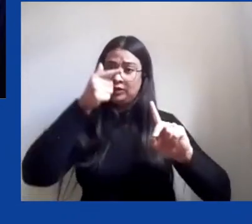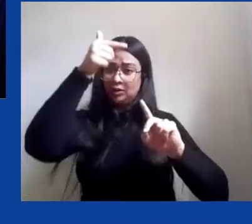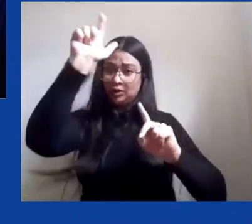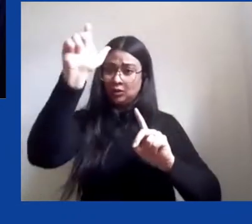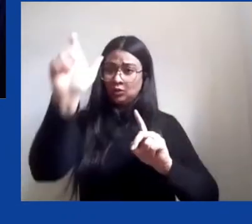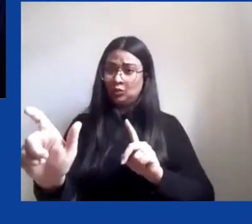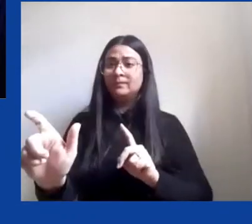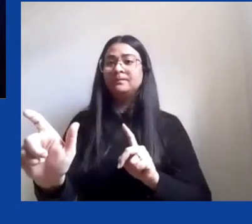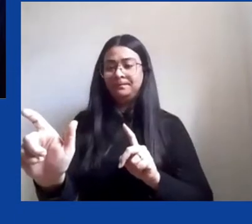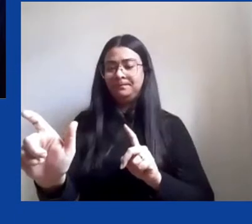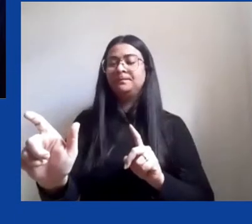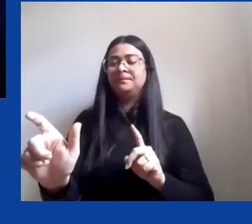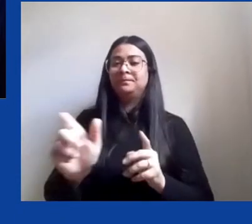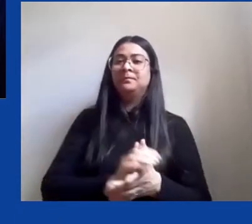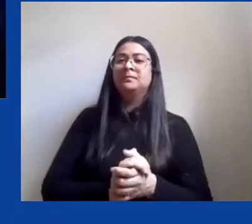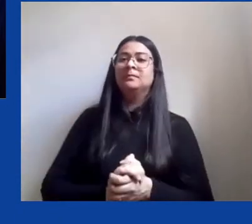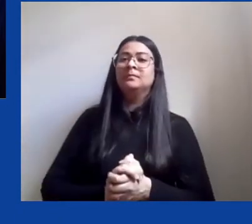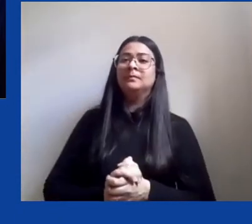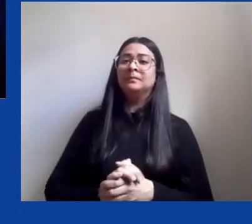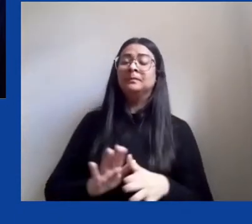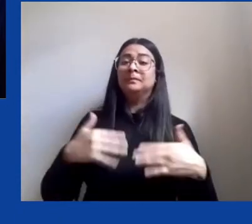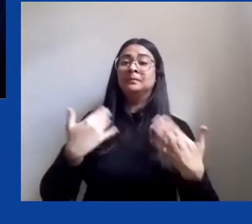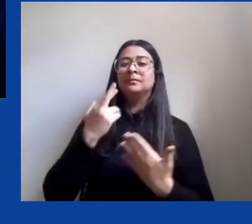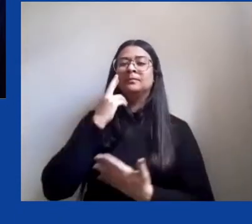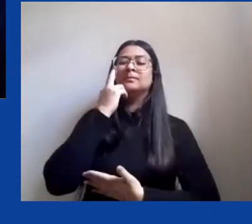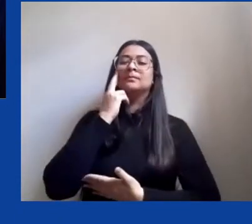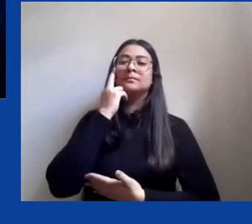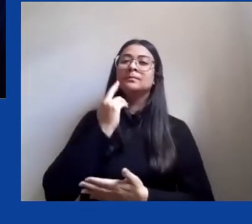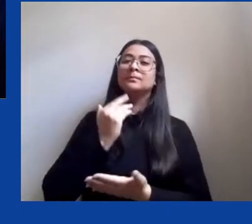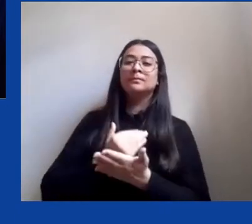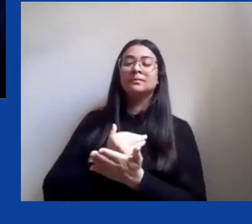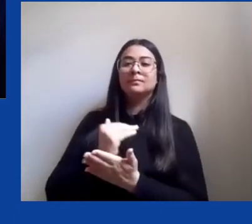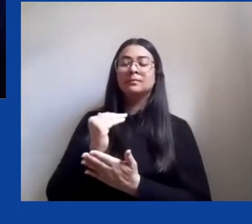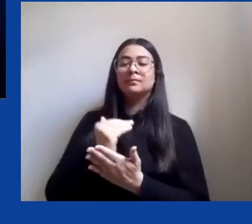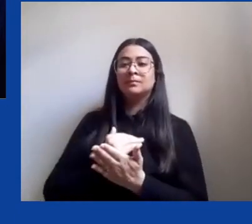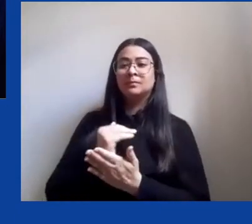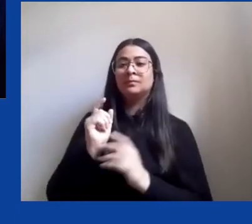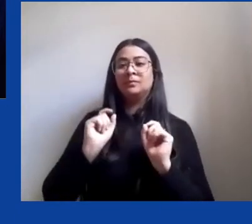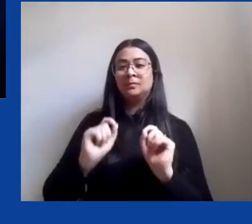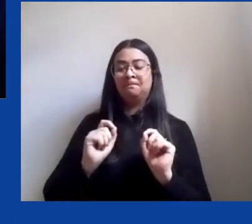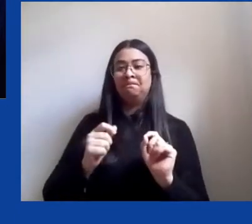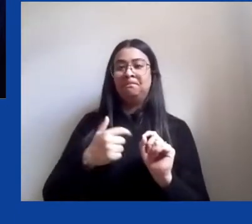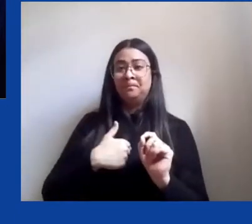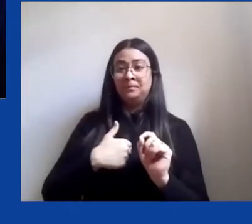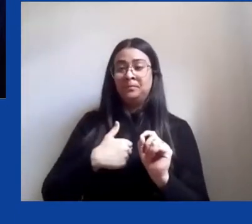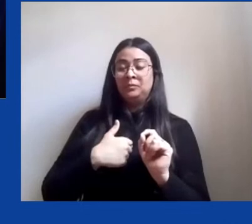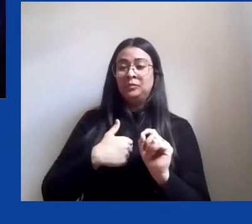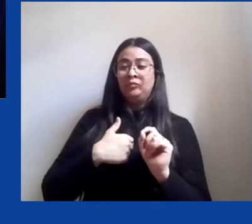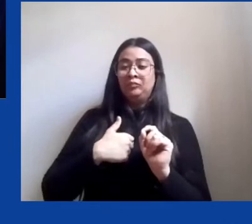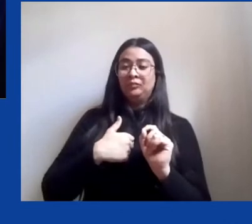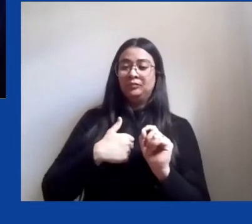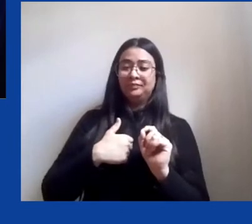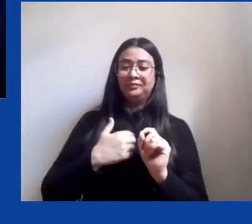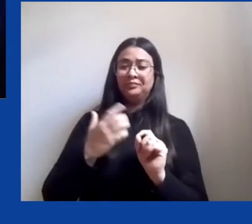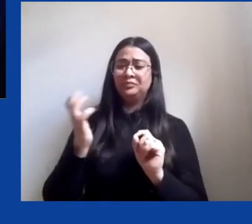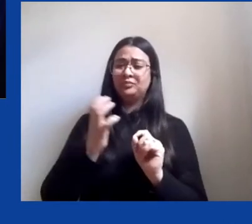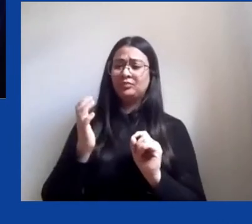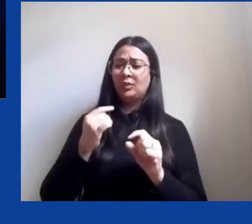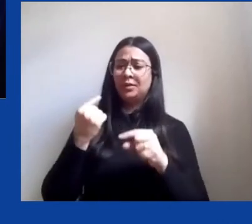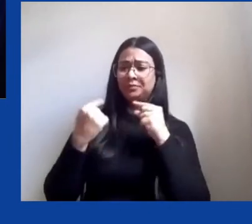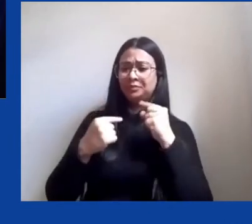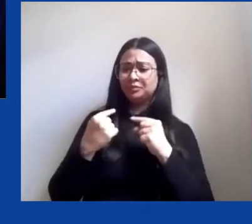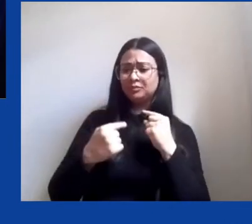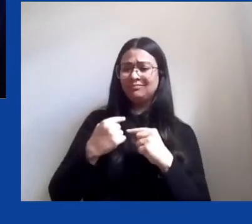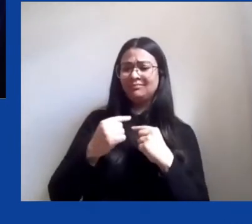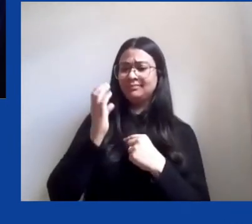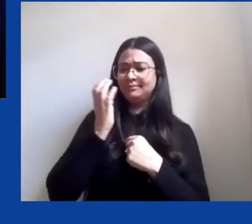feitas essas reflexões iniciais, eu sigo com uma rápida discussão sobre três